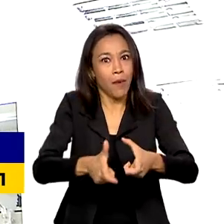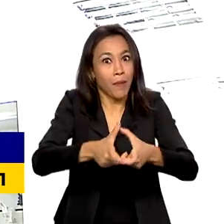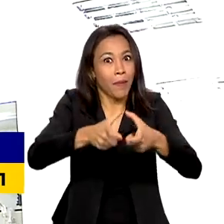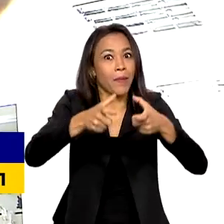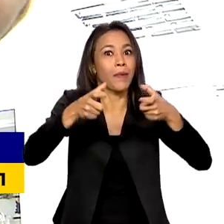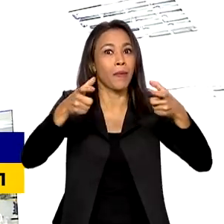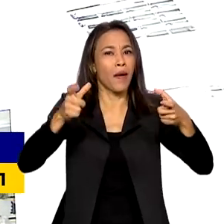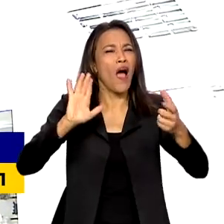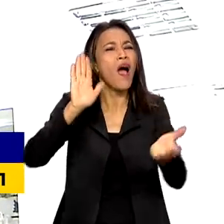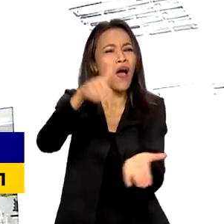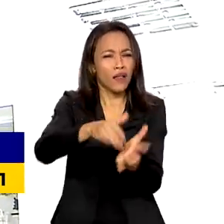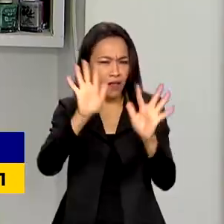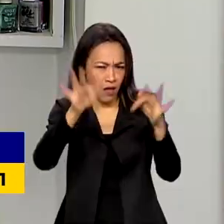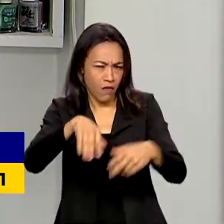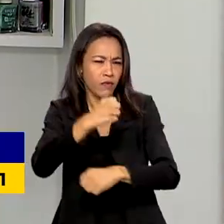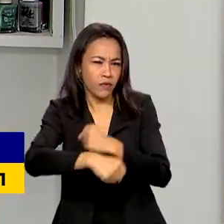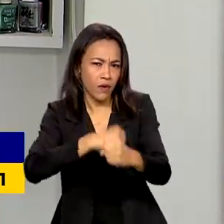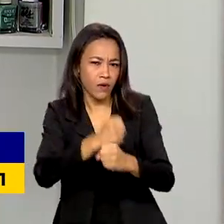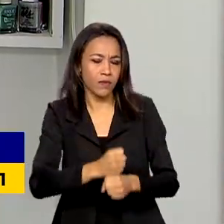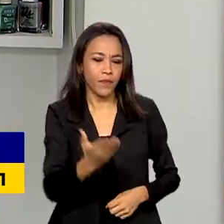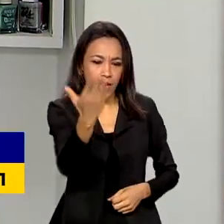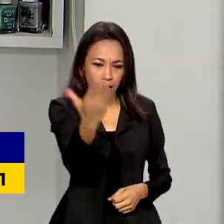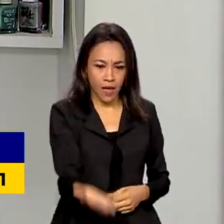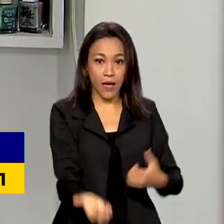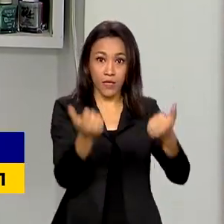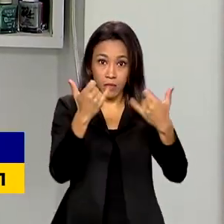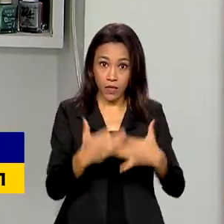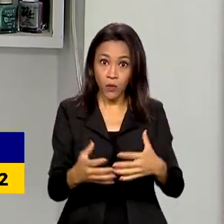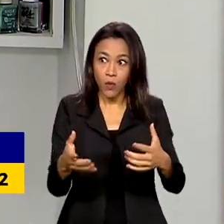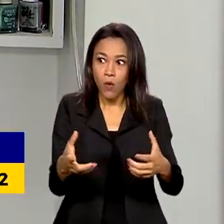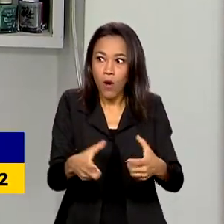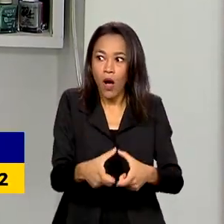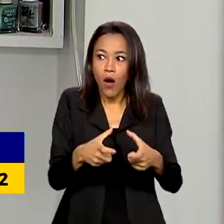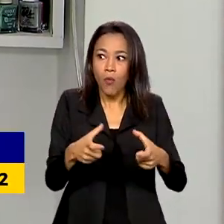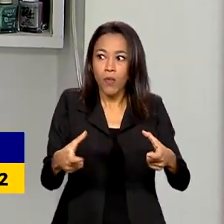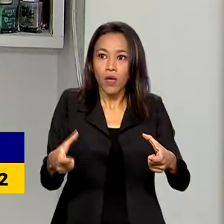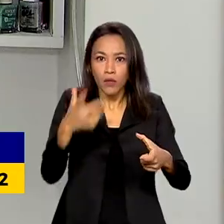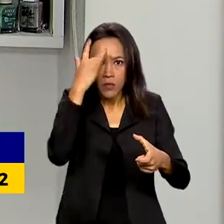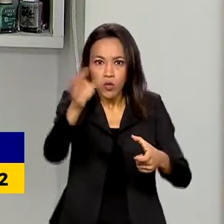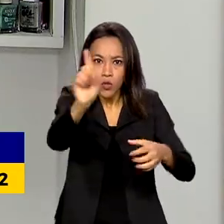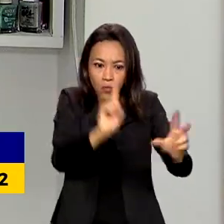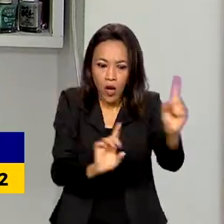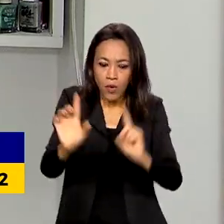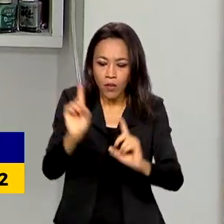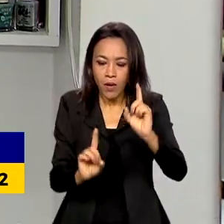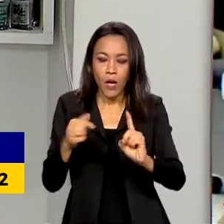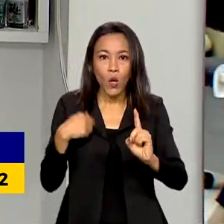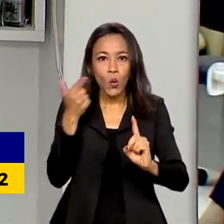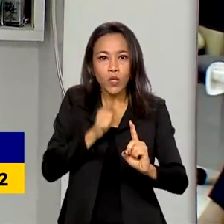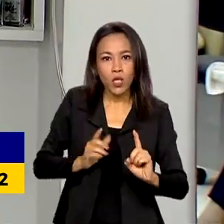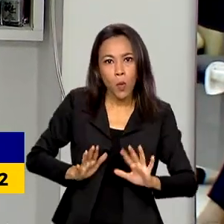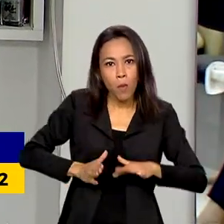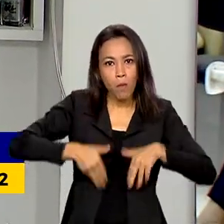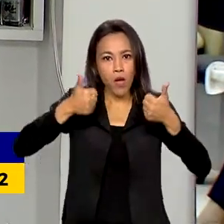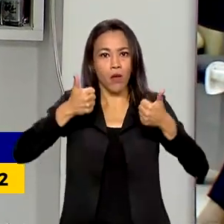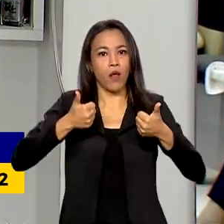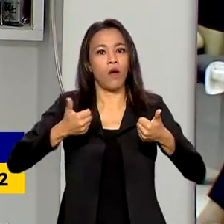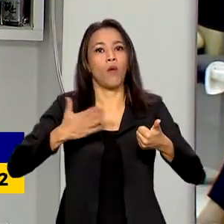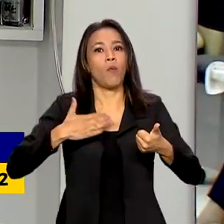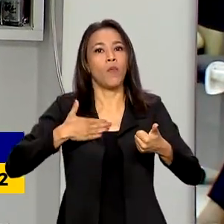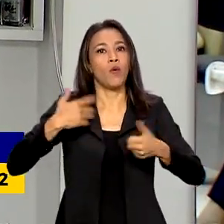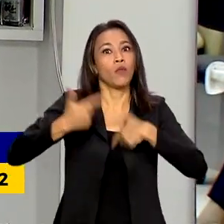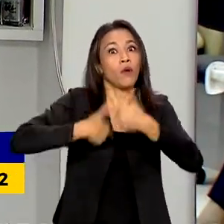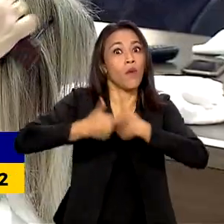setor até o fim do ano. Com o aumento da clientela, eu procuro aprimorar o meu trabalho e trazer mais